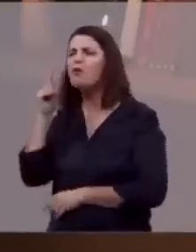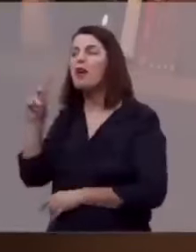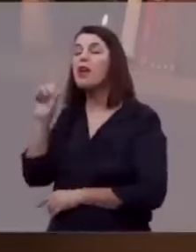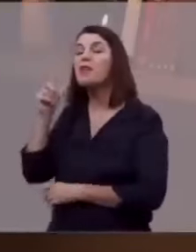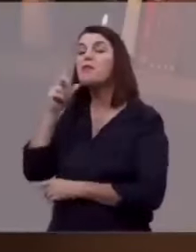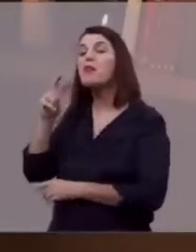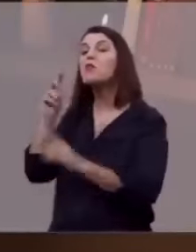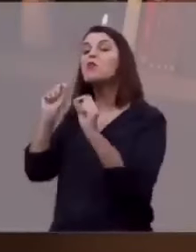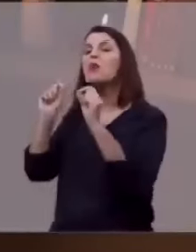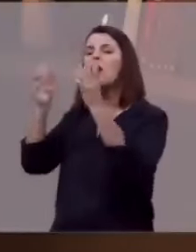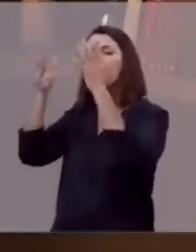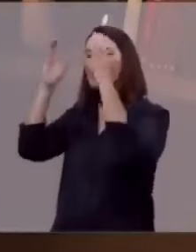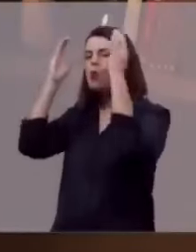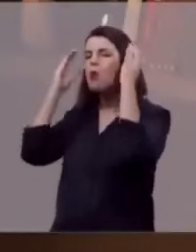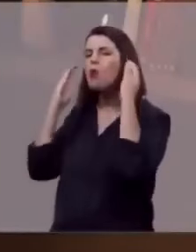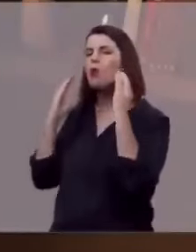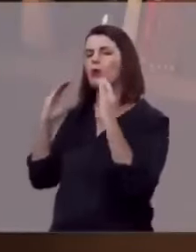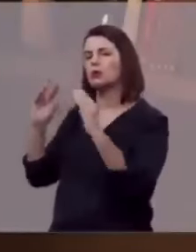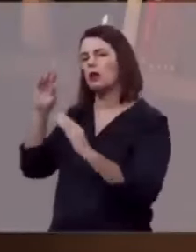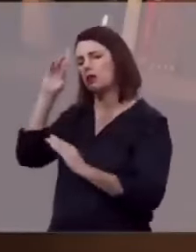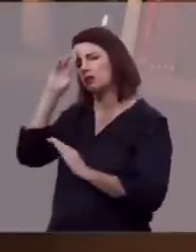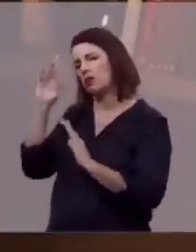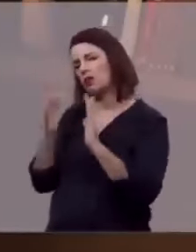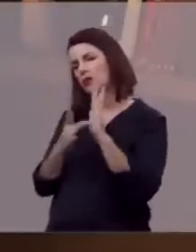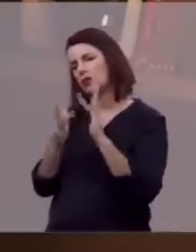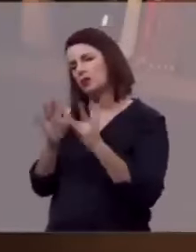cordeiro, como tendo sido morto.